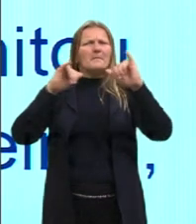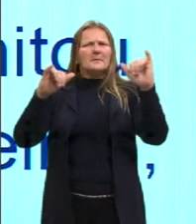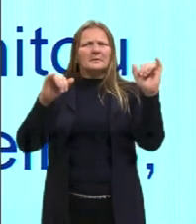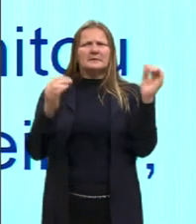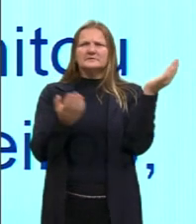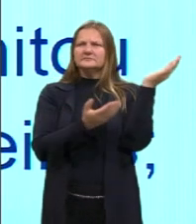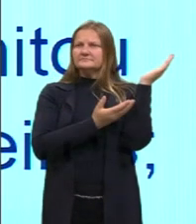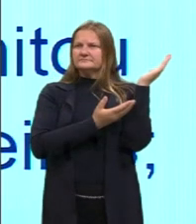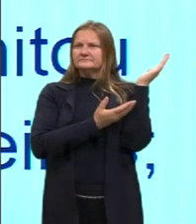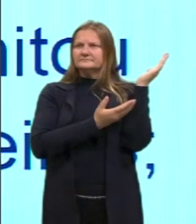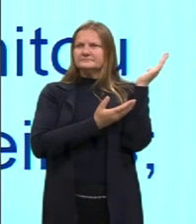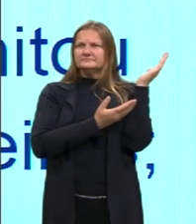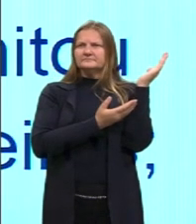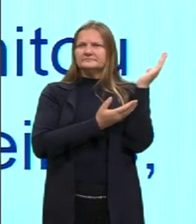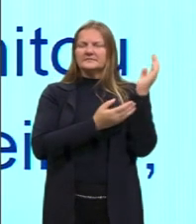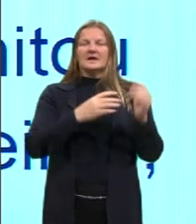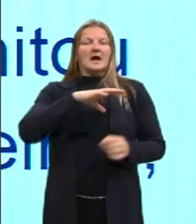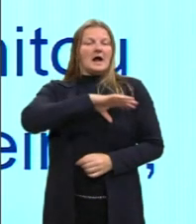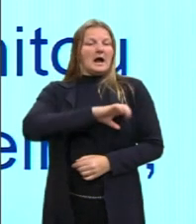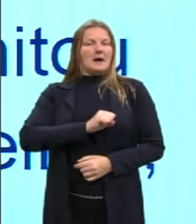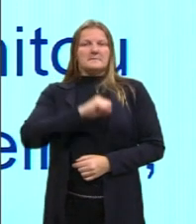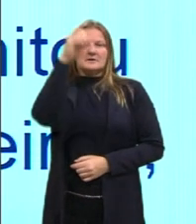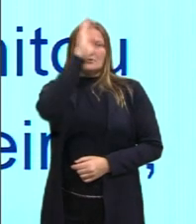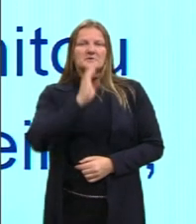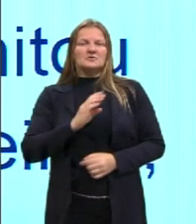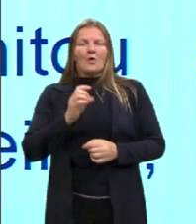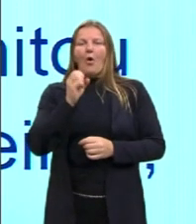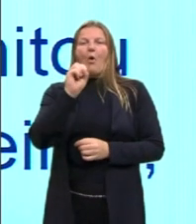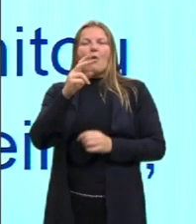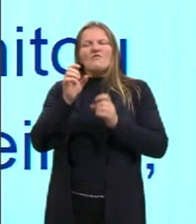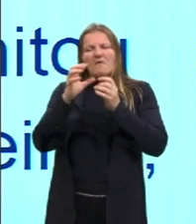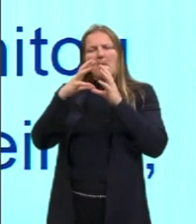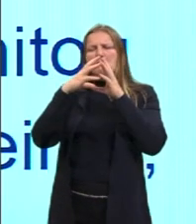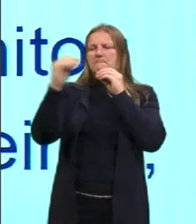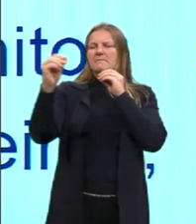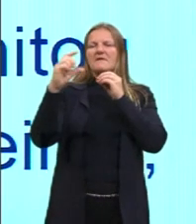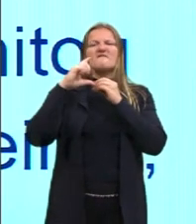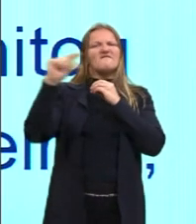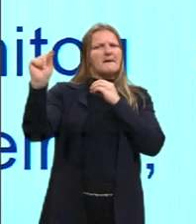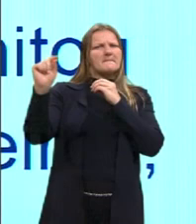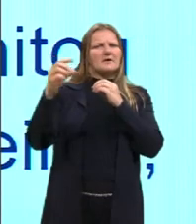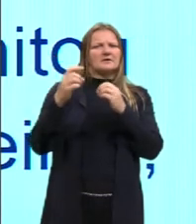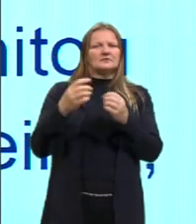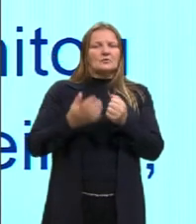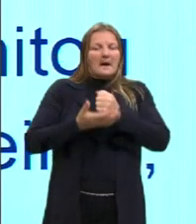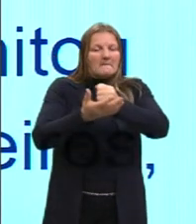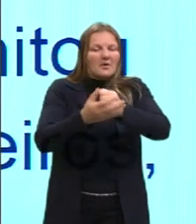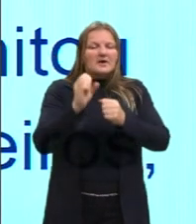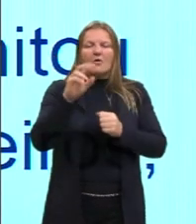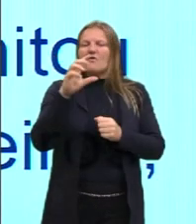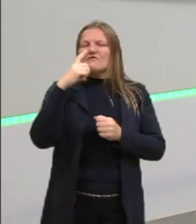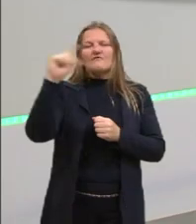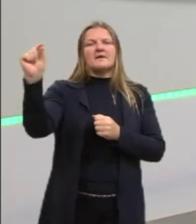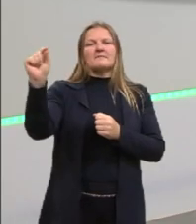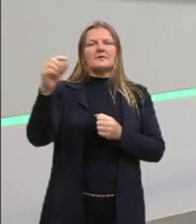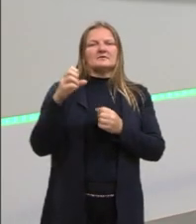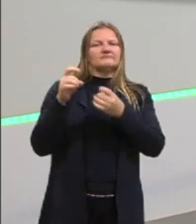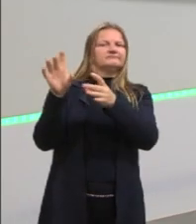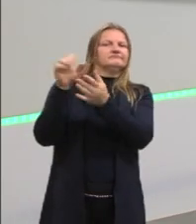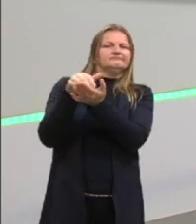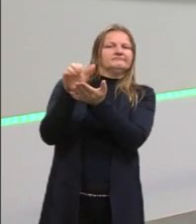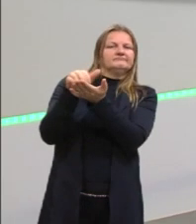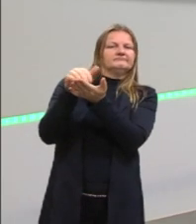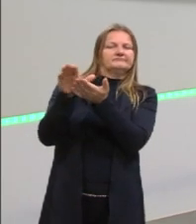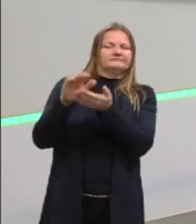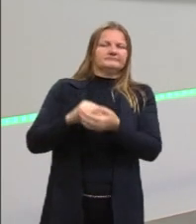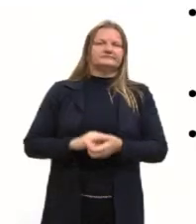agressivas mesmo. Ame o Brasil ou deixe-o. Dizendo, então, que quem não apoiava a ditadura tinha mais a que sair do país mesmo.